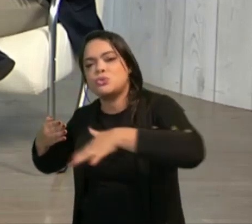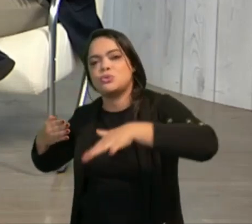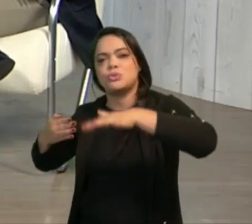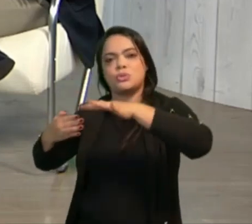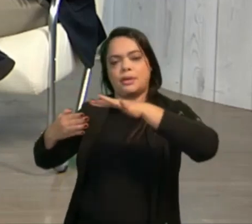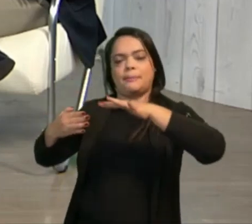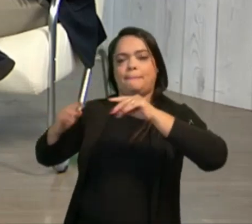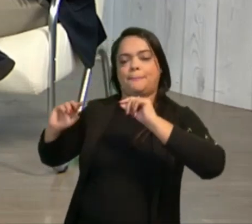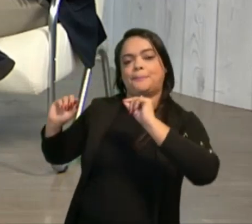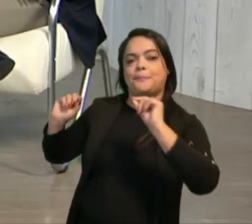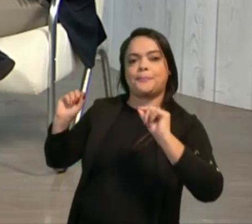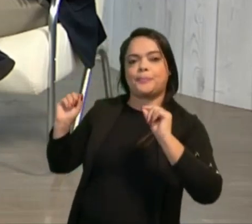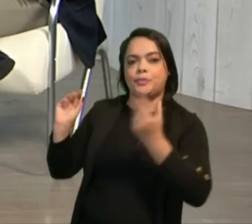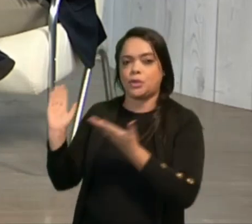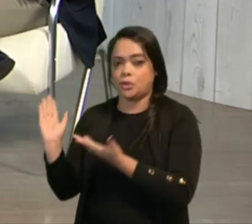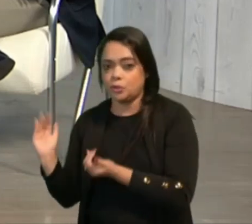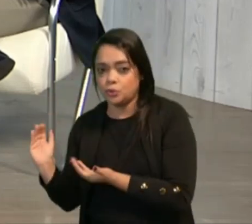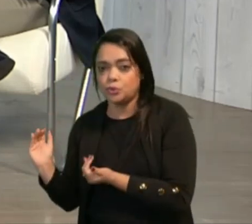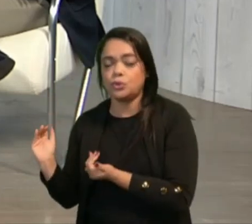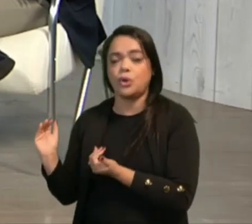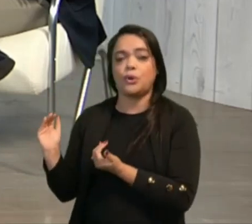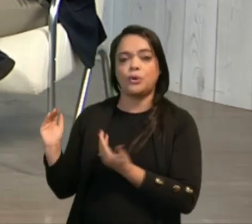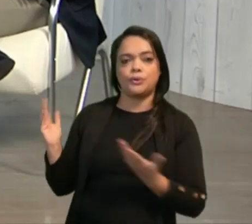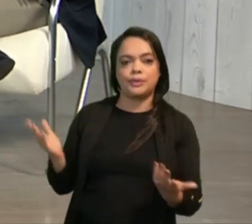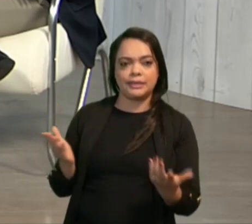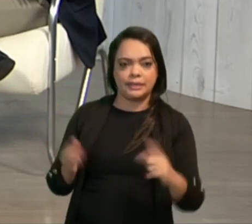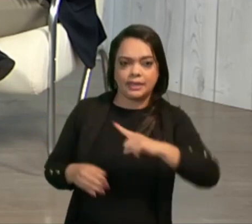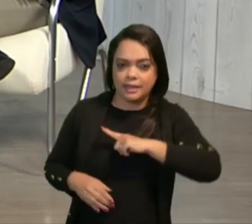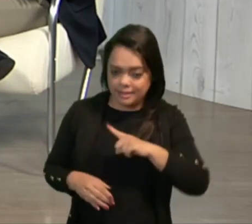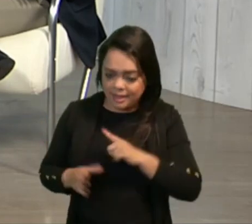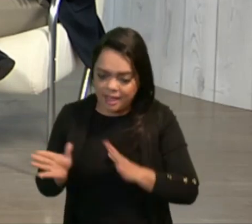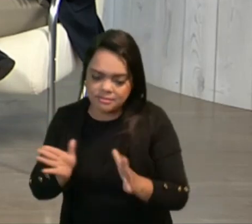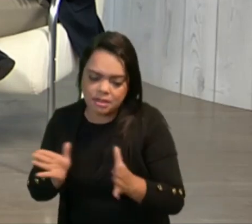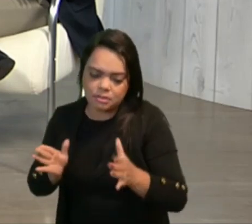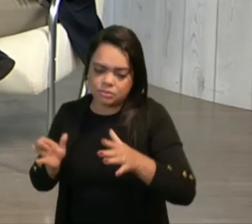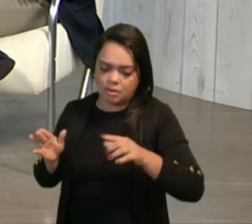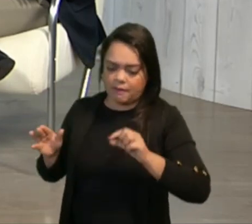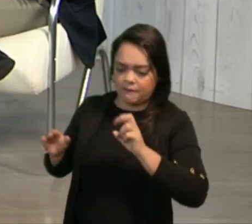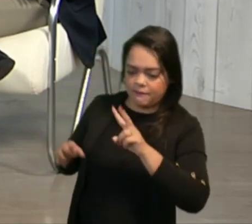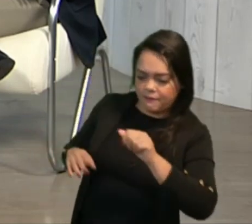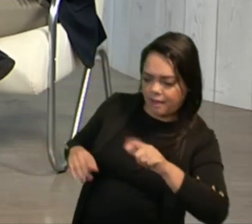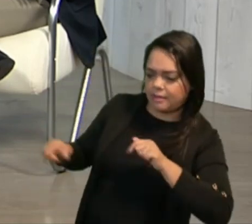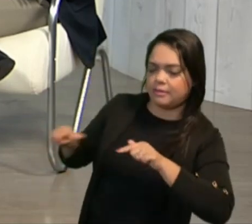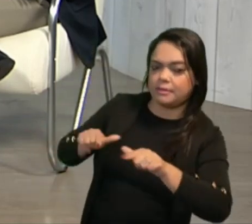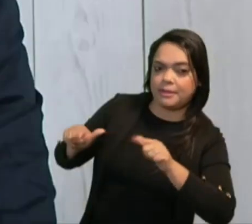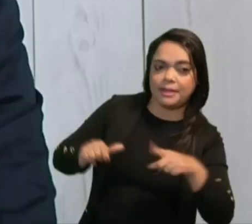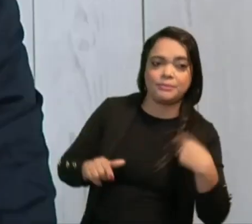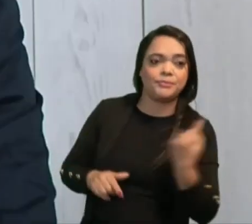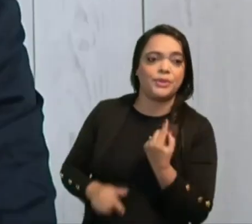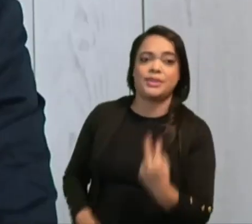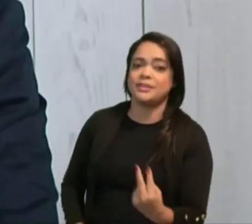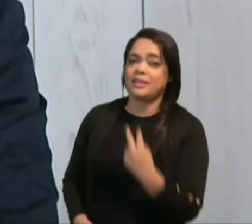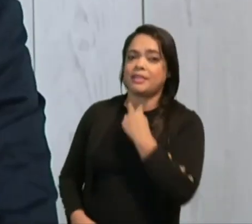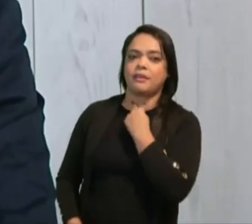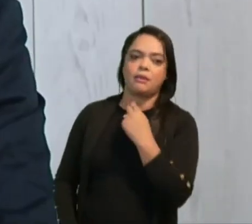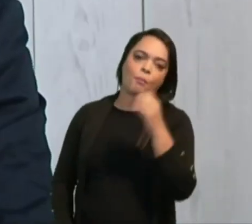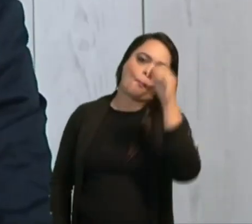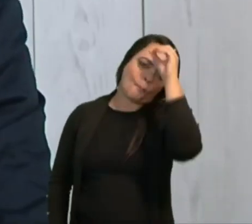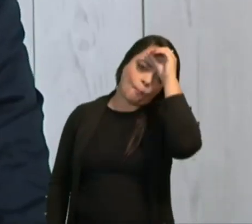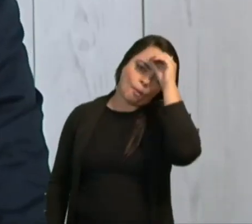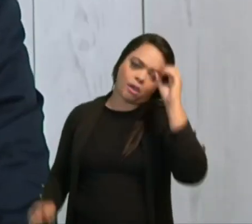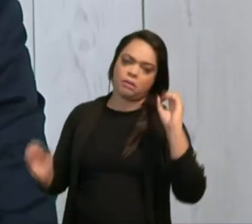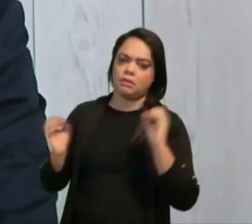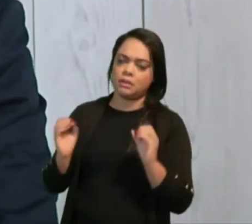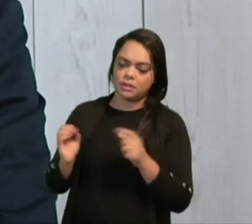medida em que o jovem terá acesso ao mercado de trabalho, e nós não podemos ser ingênuos, esse